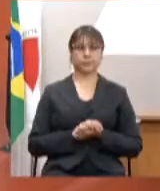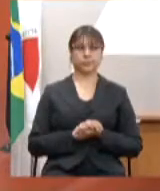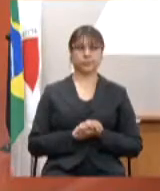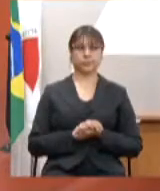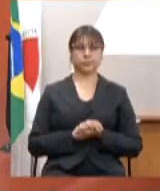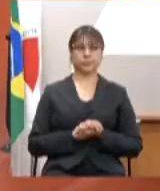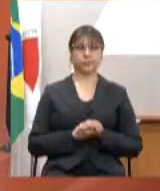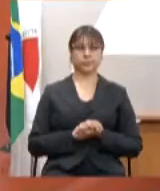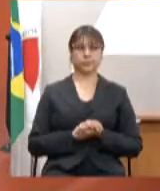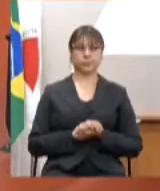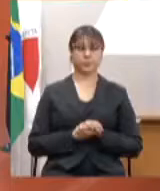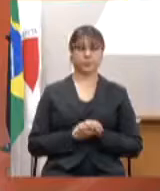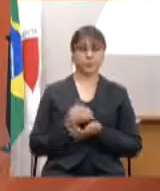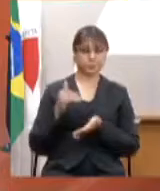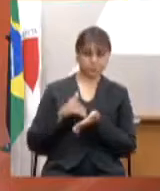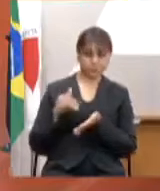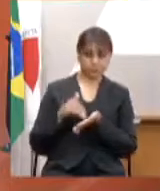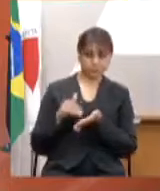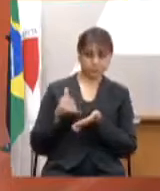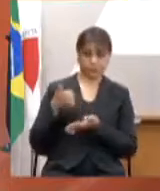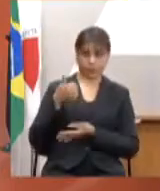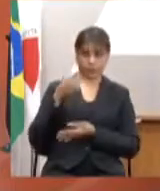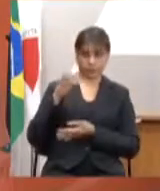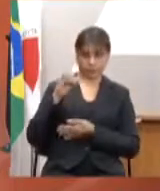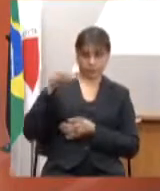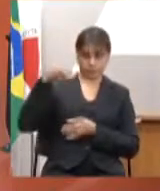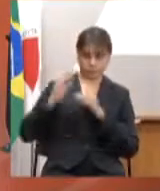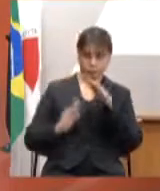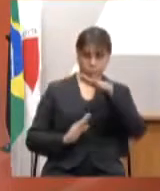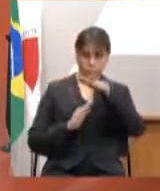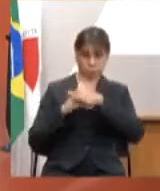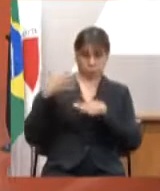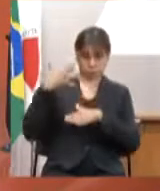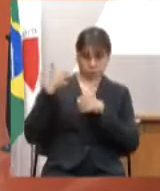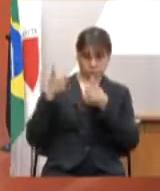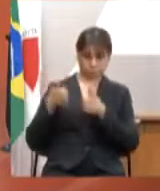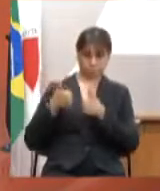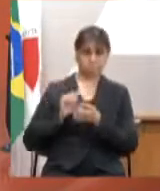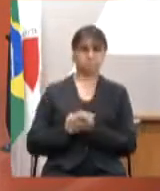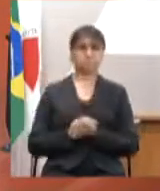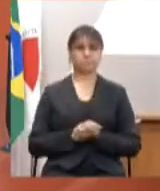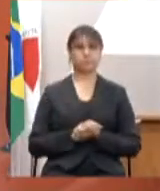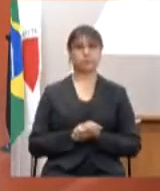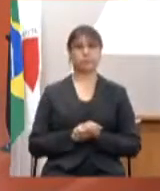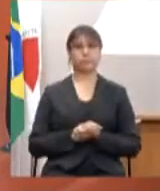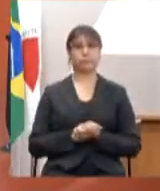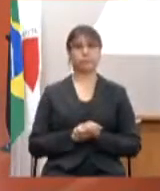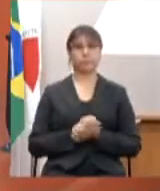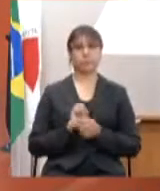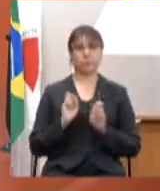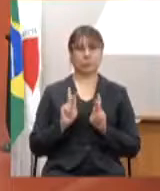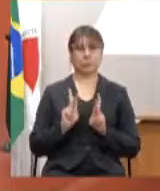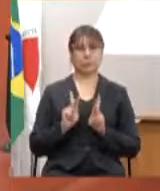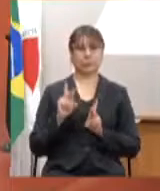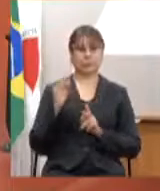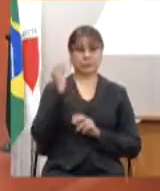Secretário, o senhor tem dez minutos para sua exposição. Eu vou tentar acelerar aqui.